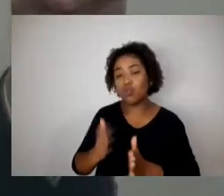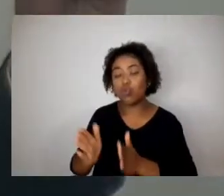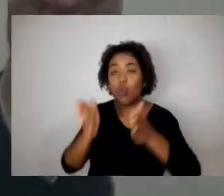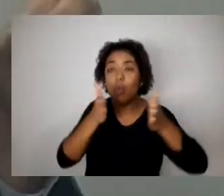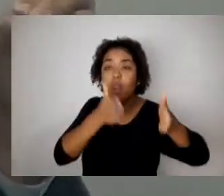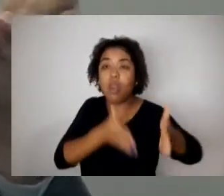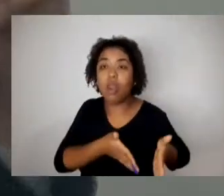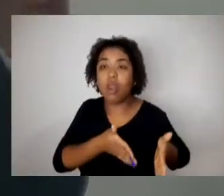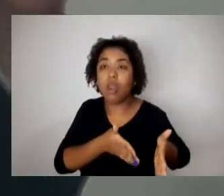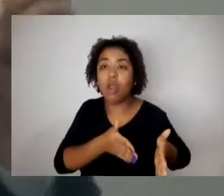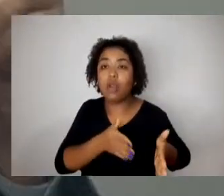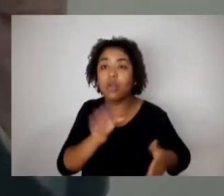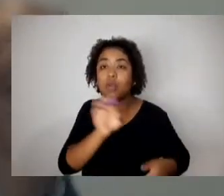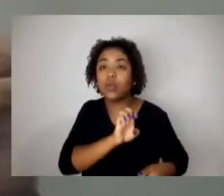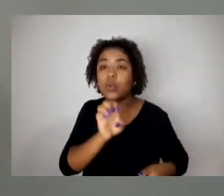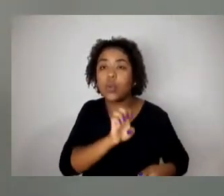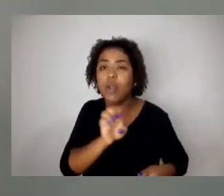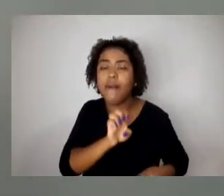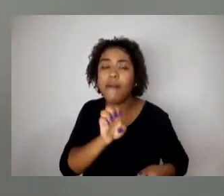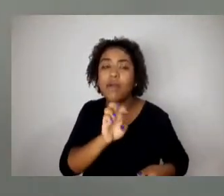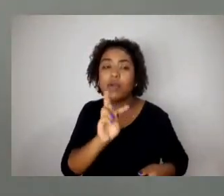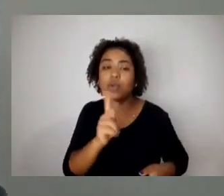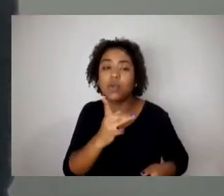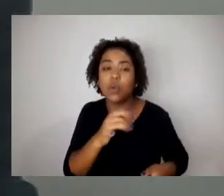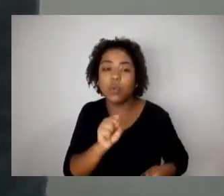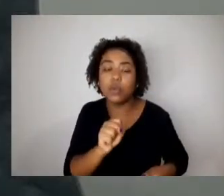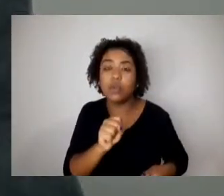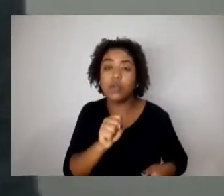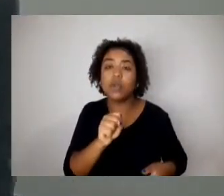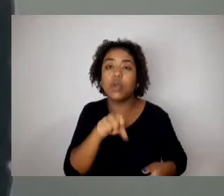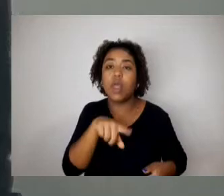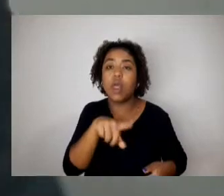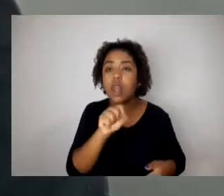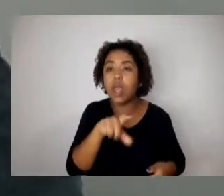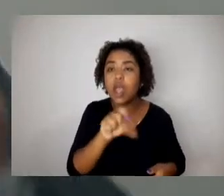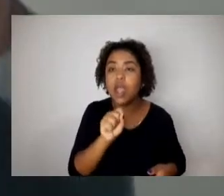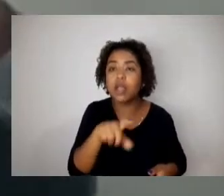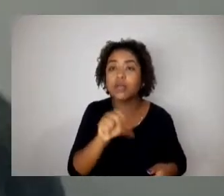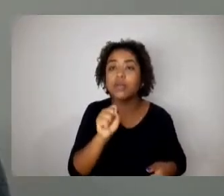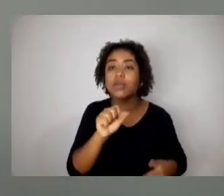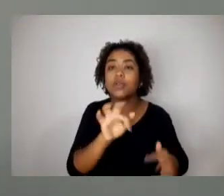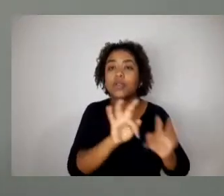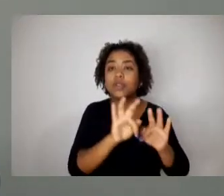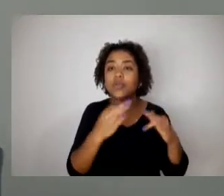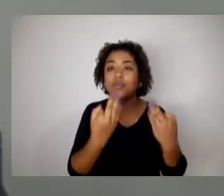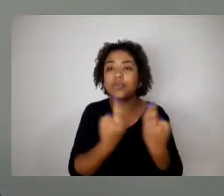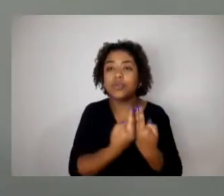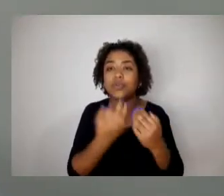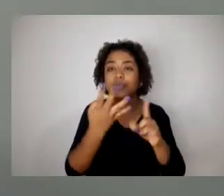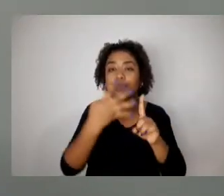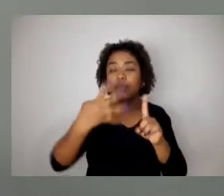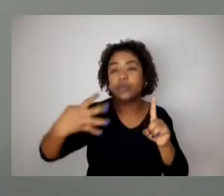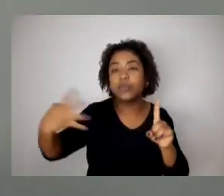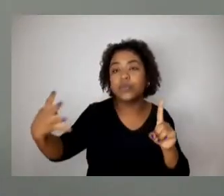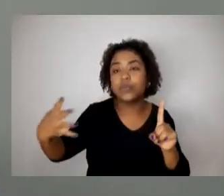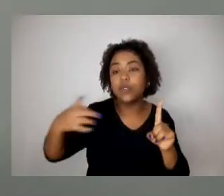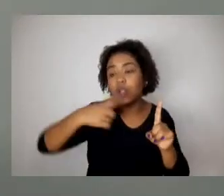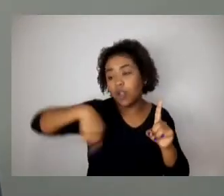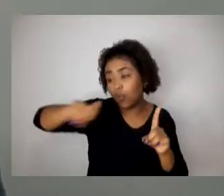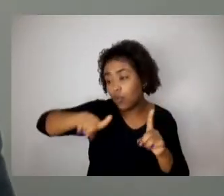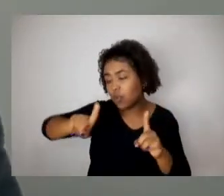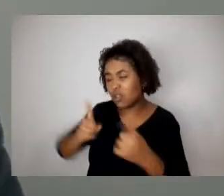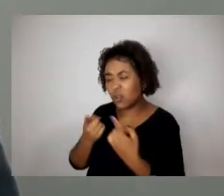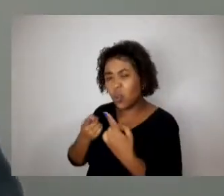dos homossexuais, das lésbicas, da família LGBT e vocês são contra. Não, eu sou muito contra